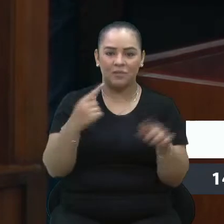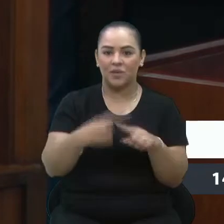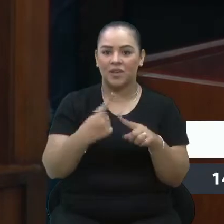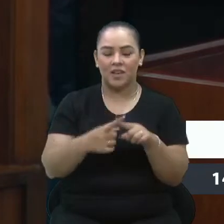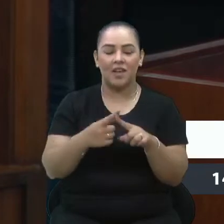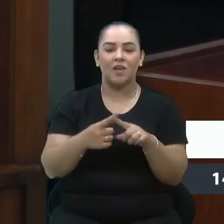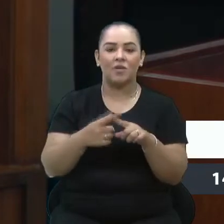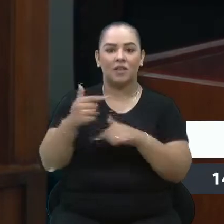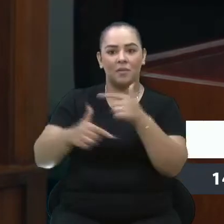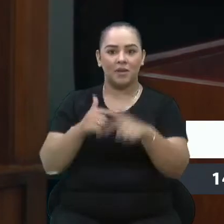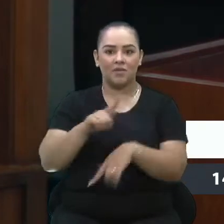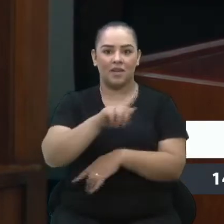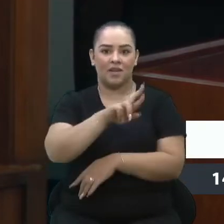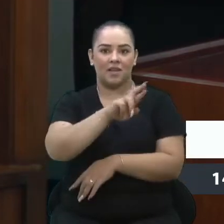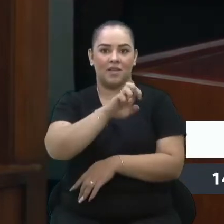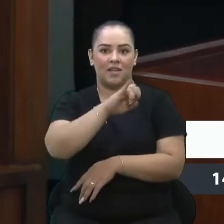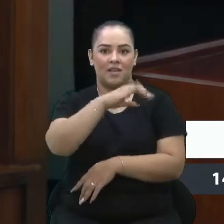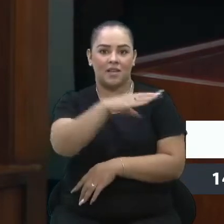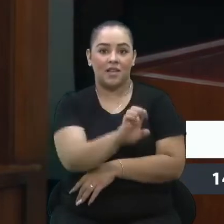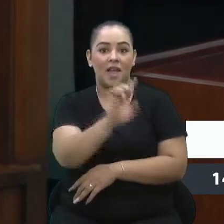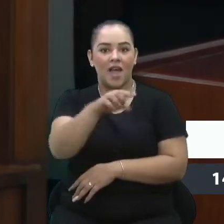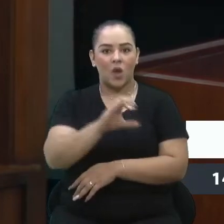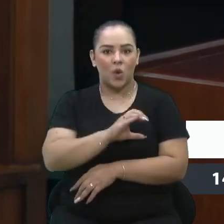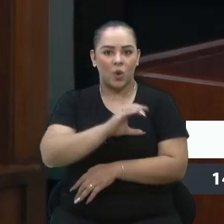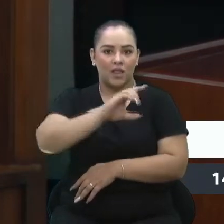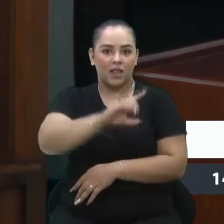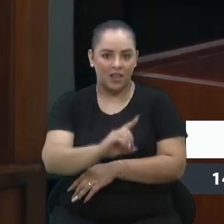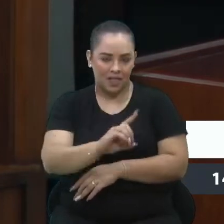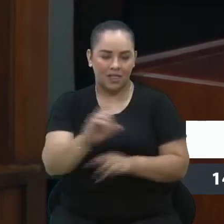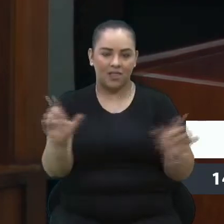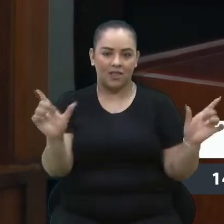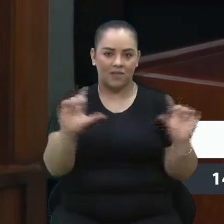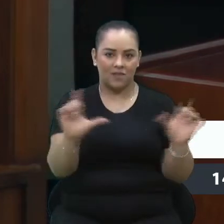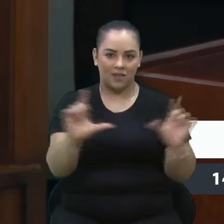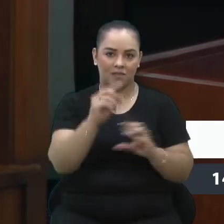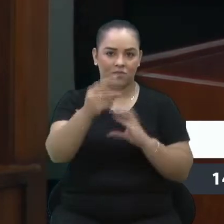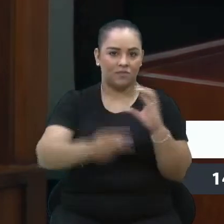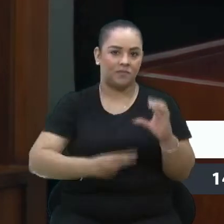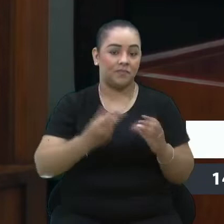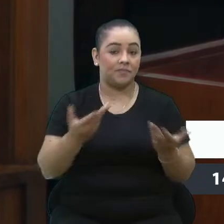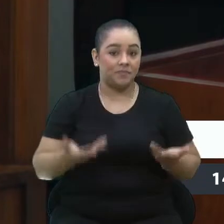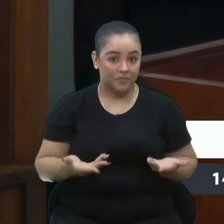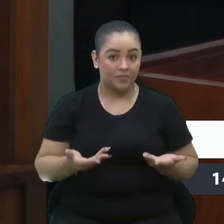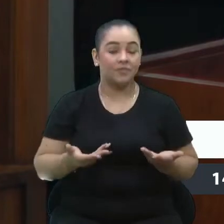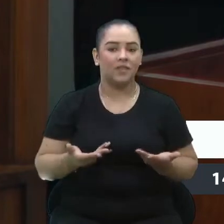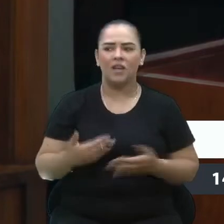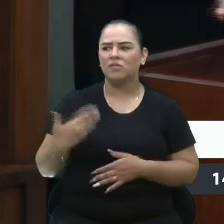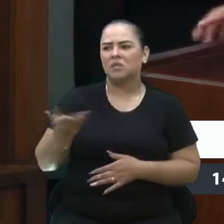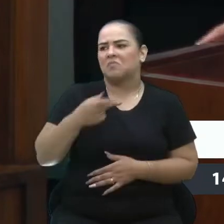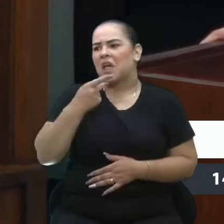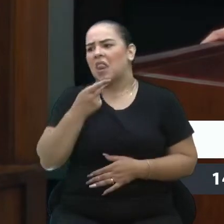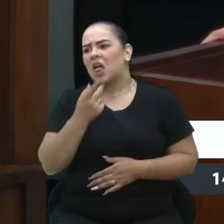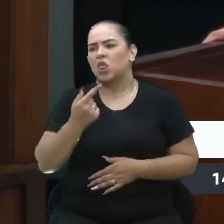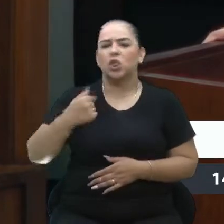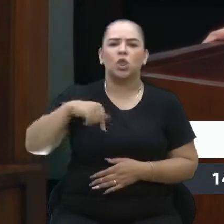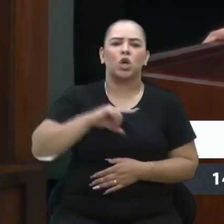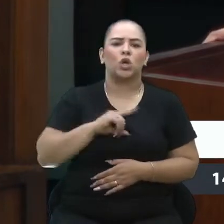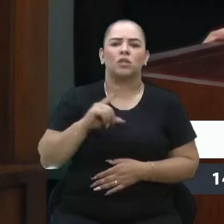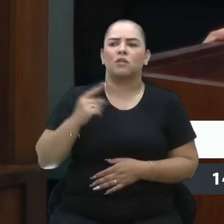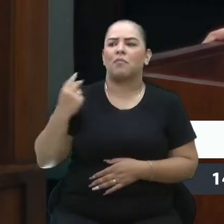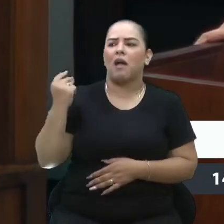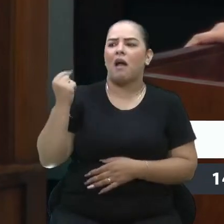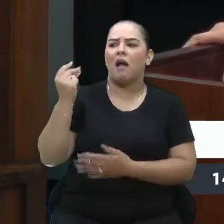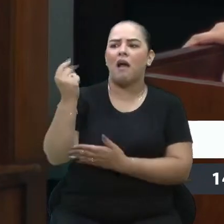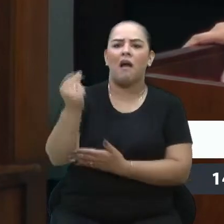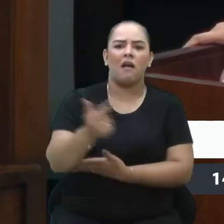Grace aqui é de coordenar a TV da Câmara. E, bom, o senhor diz, ah, a gente está há tanto tempo